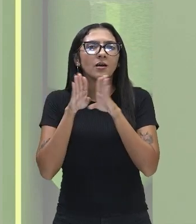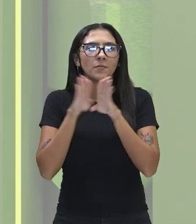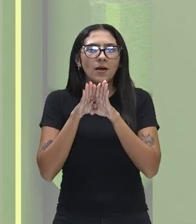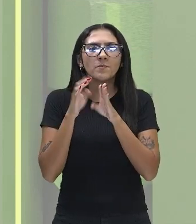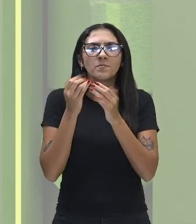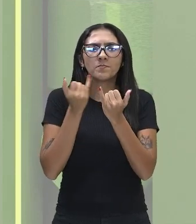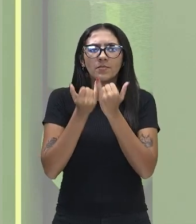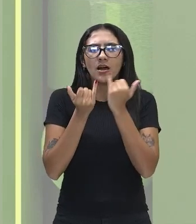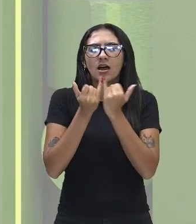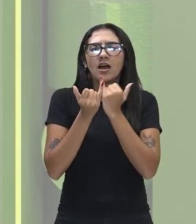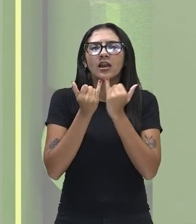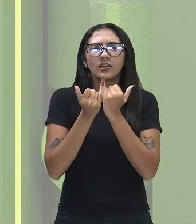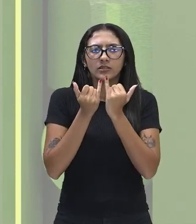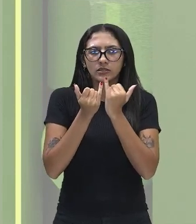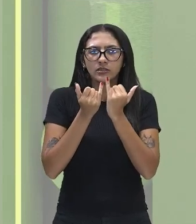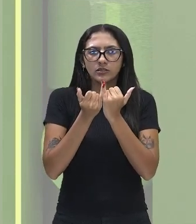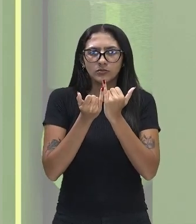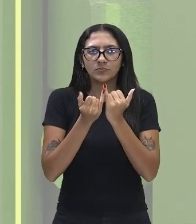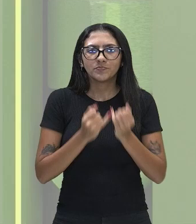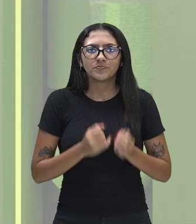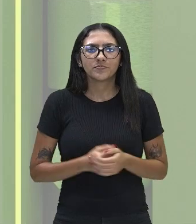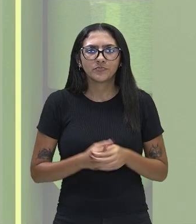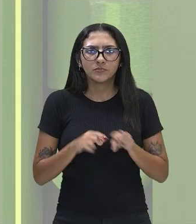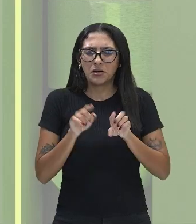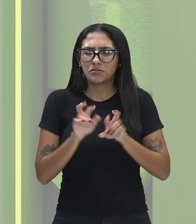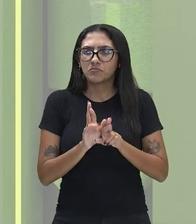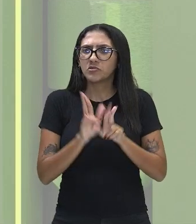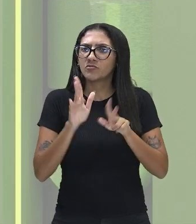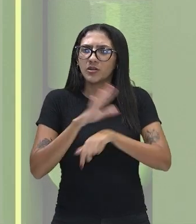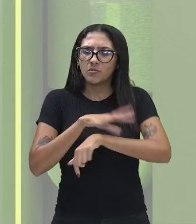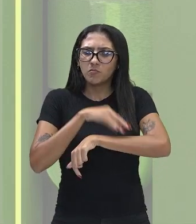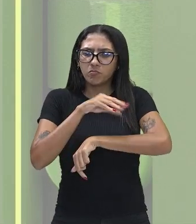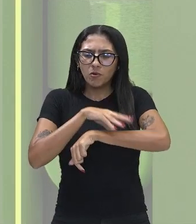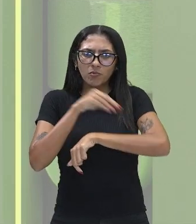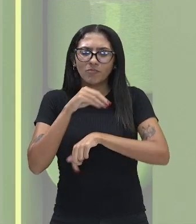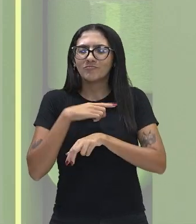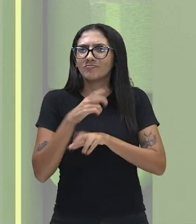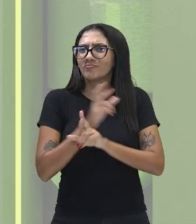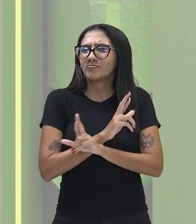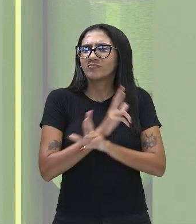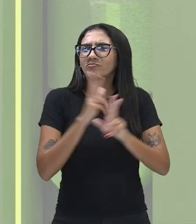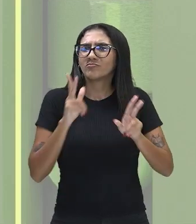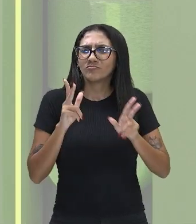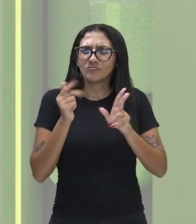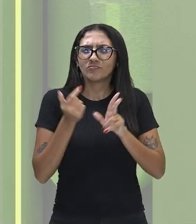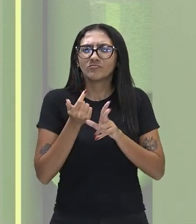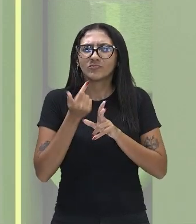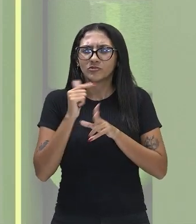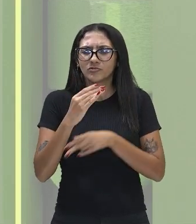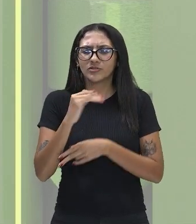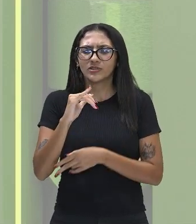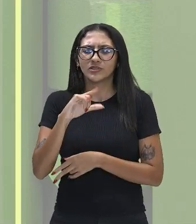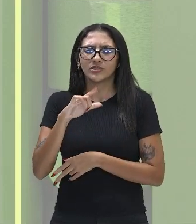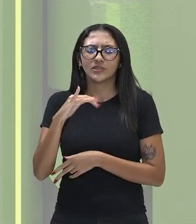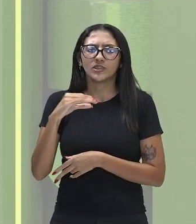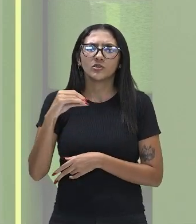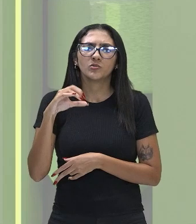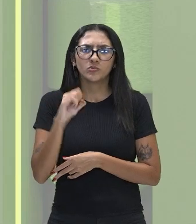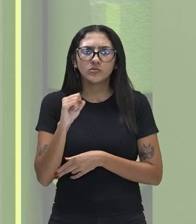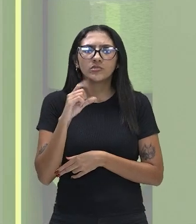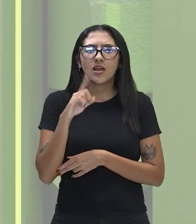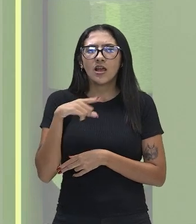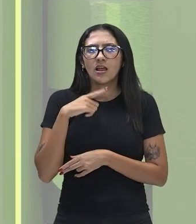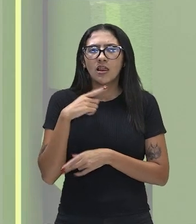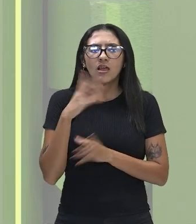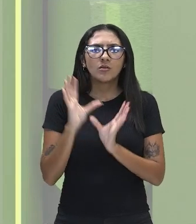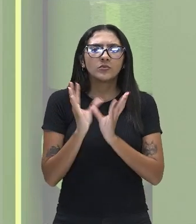estruturas alongadas. Claro que não são fiozinhos de cabelo, são estruturas alongadas que receberam o nome de cílios. E, portanto, elas são